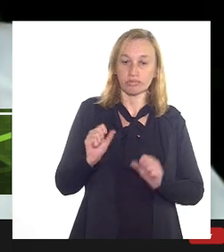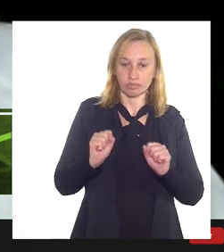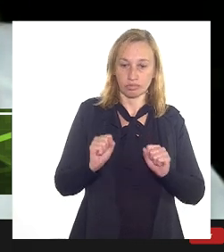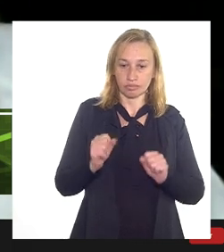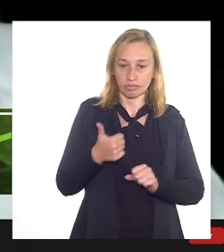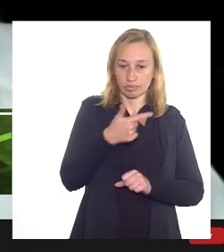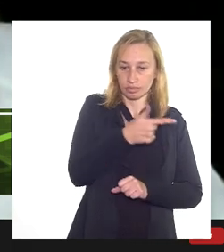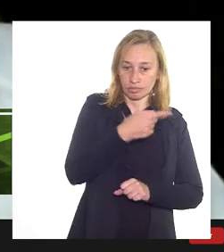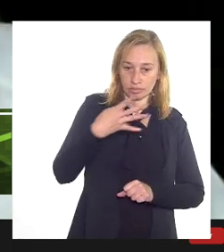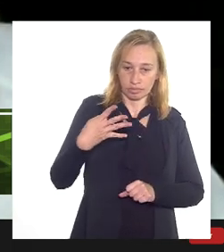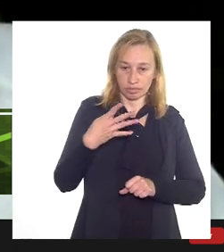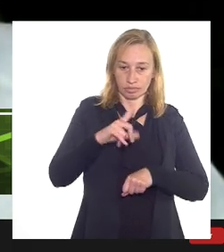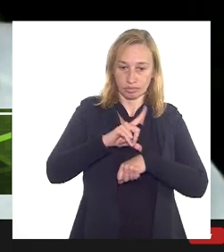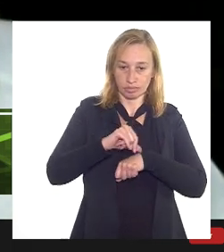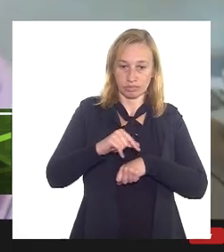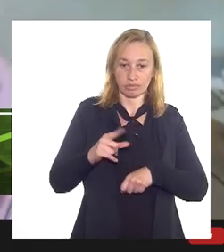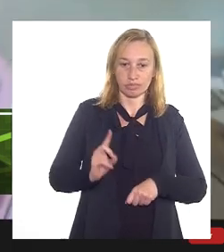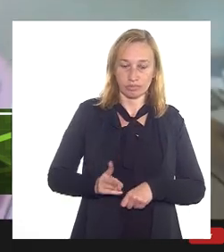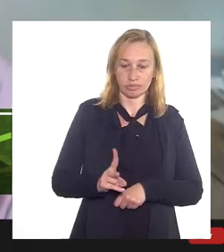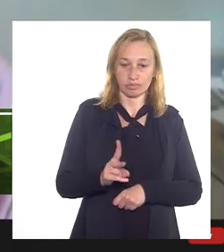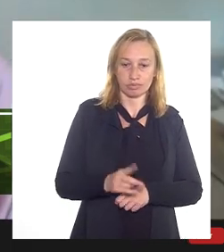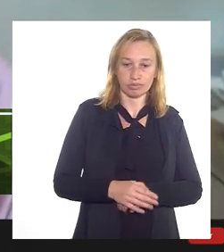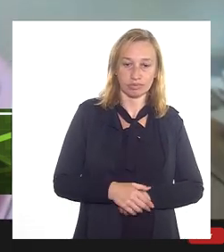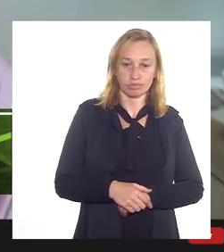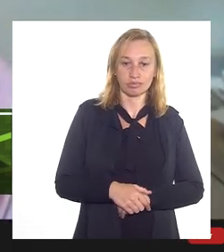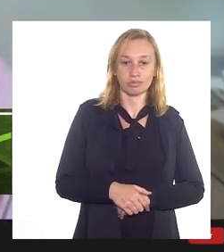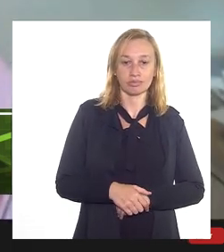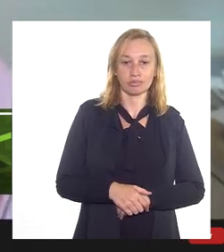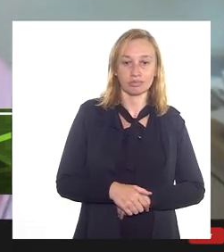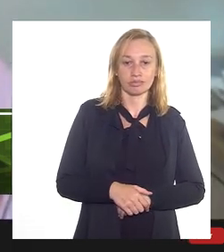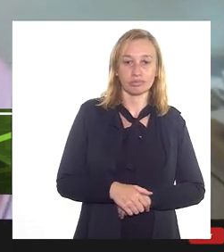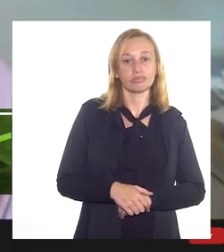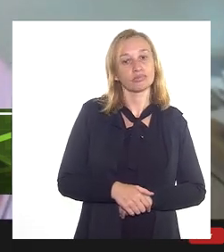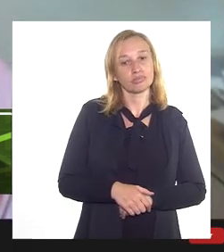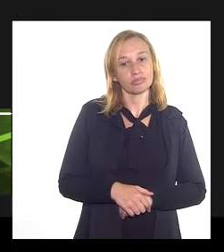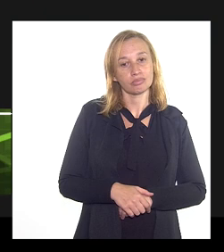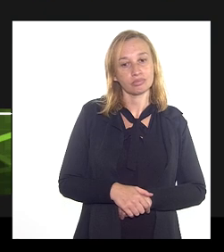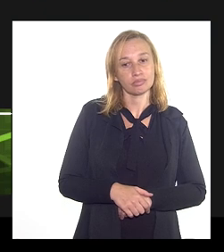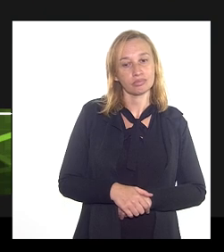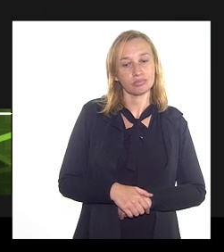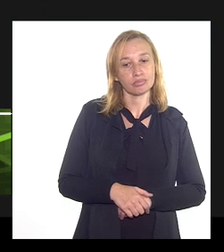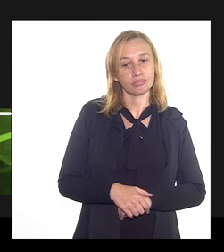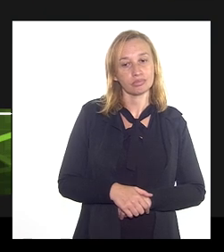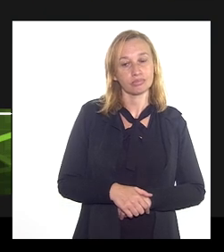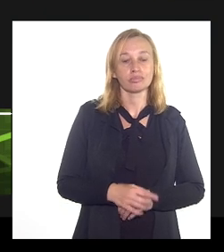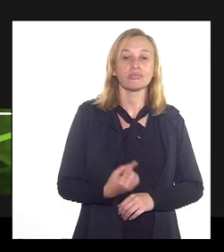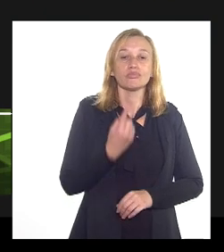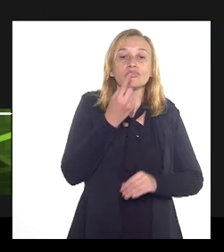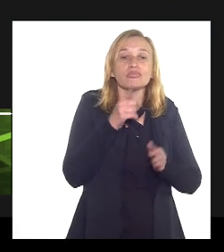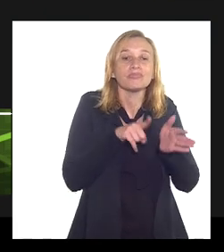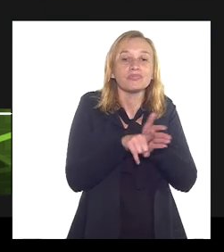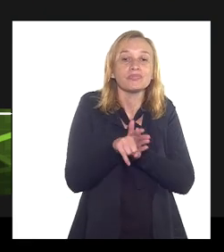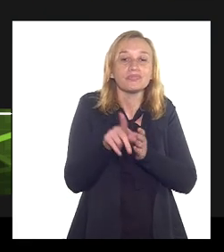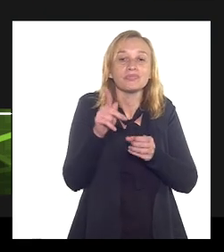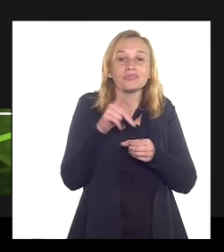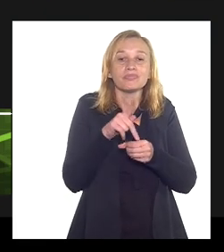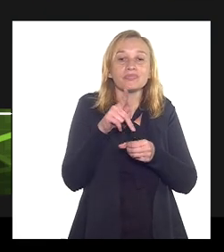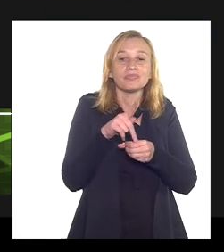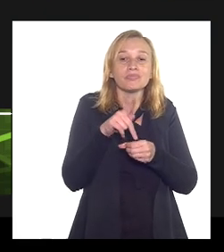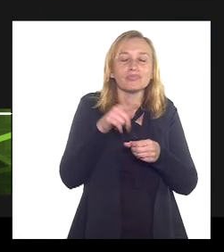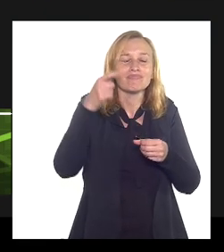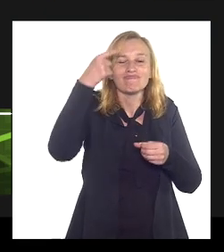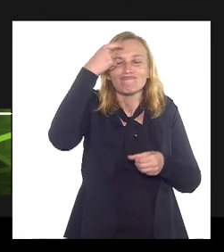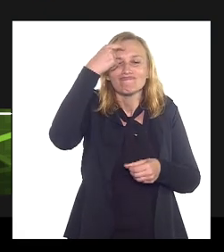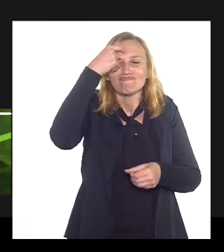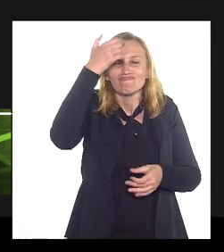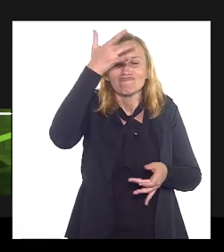14 horas, não há problema. Mas eu troco a permissão de presença por uma pergunta à Petrobras que ficou aqui na minha